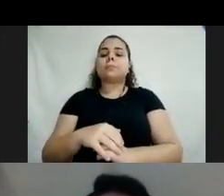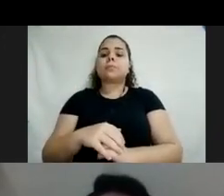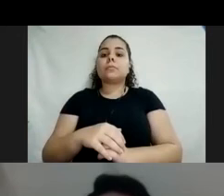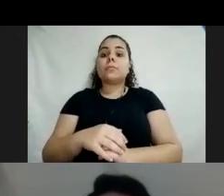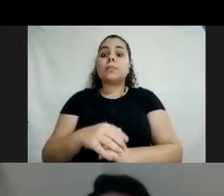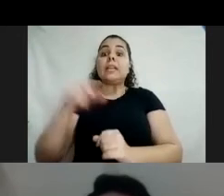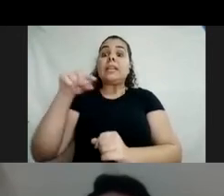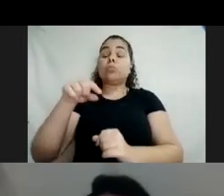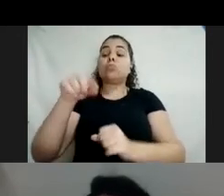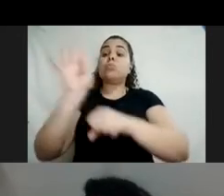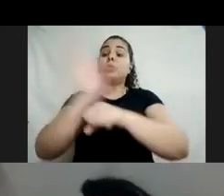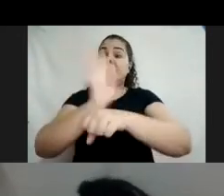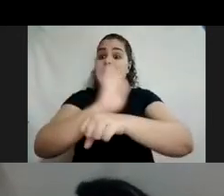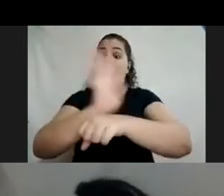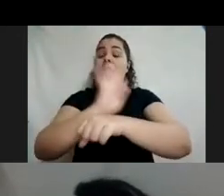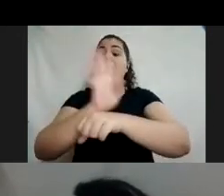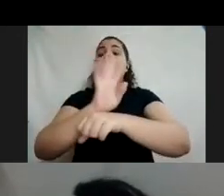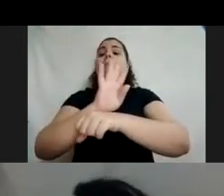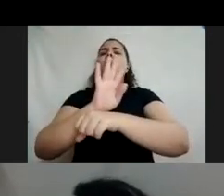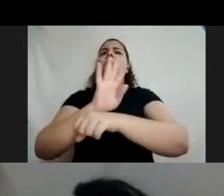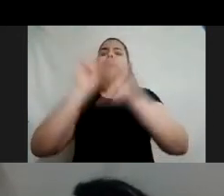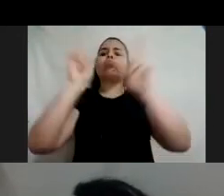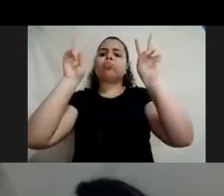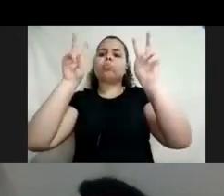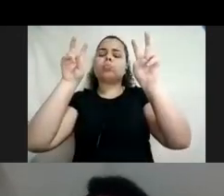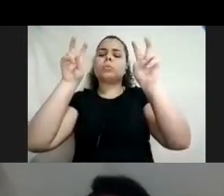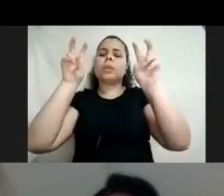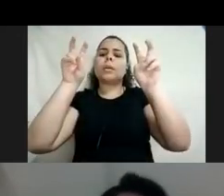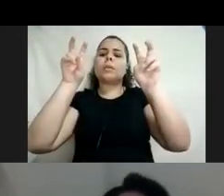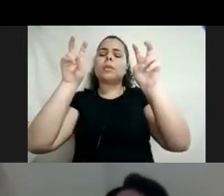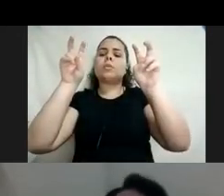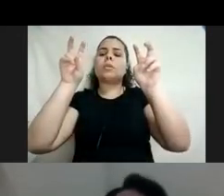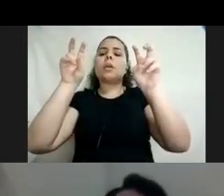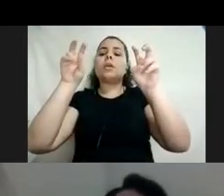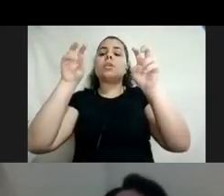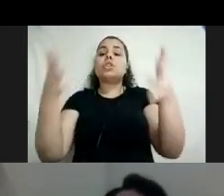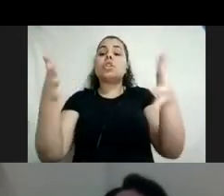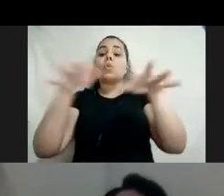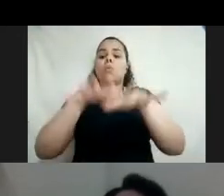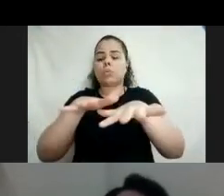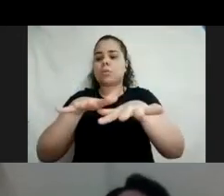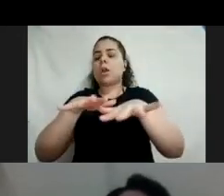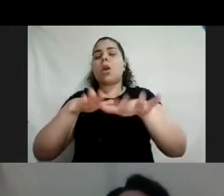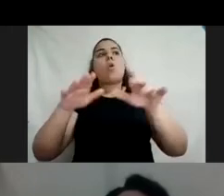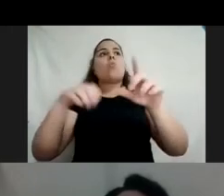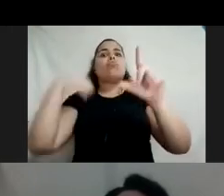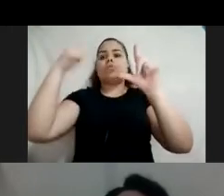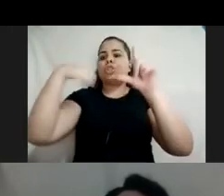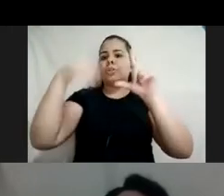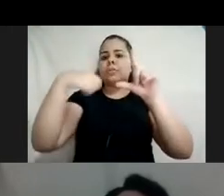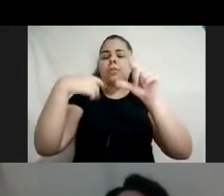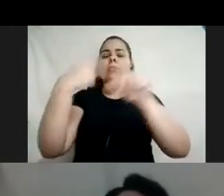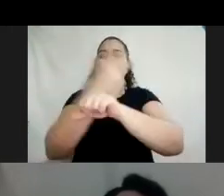festival de cinema sobre, com a temática da inclusão, né? Os filmes são curados a partir dessa